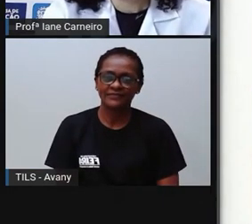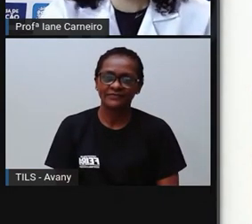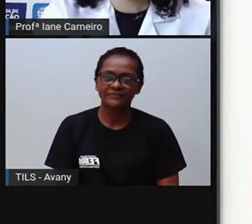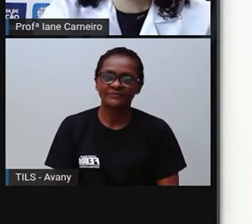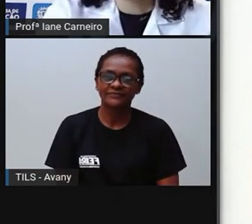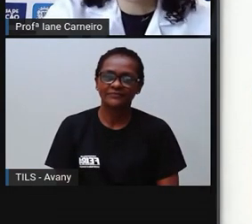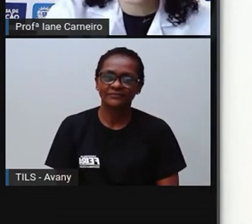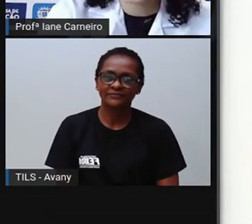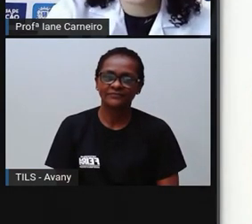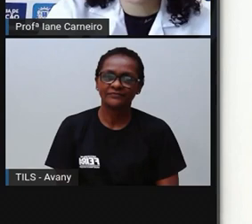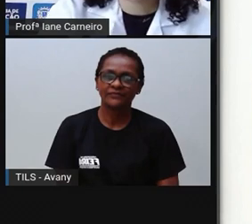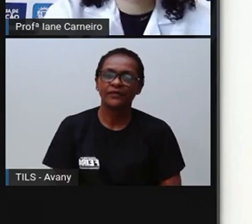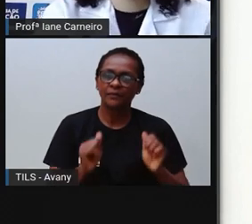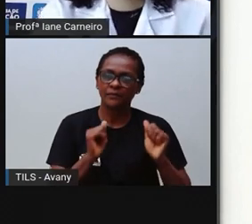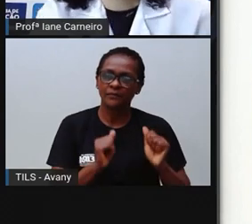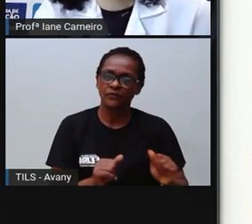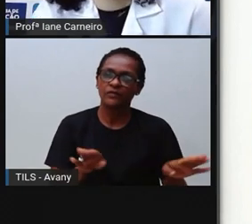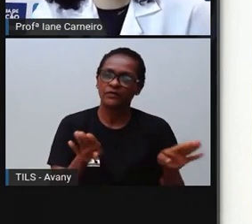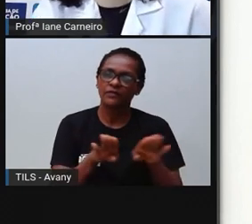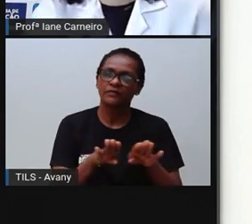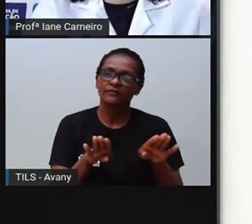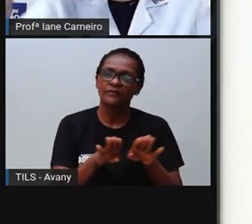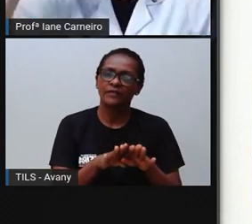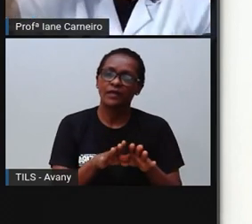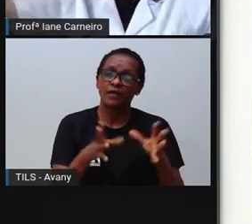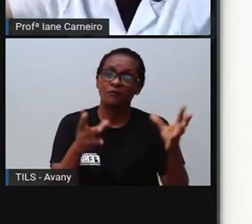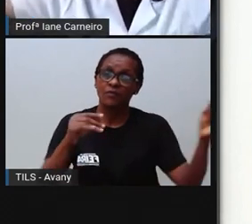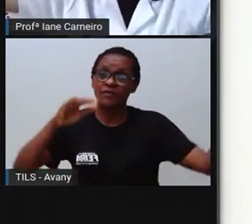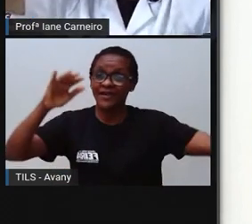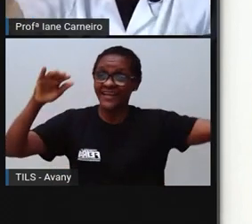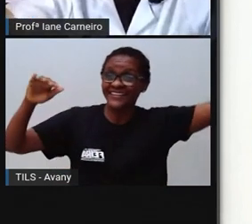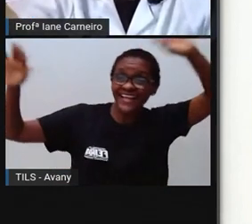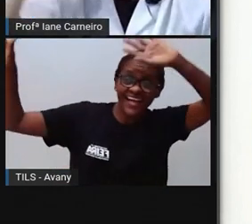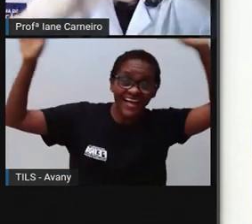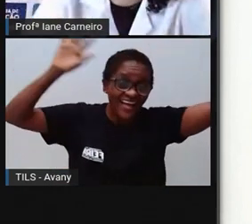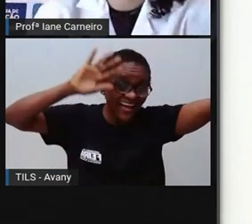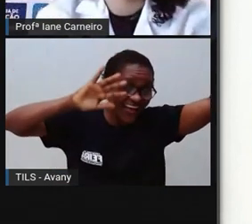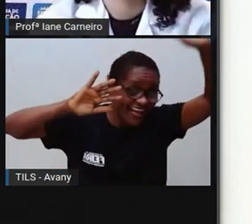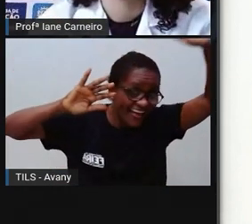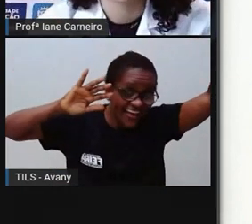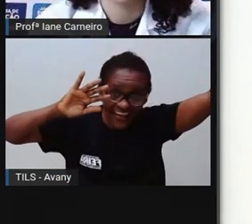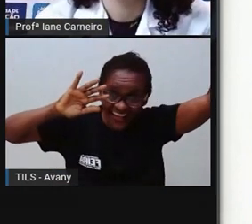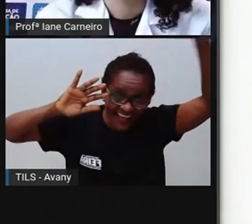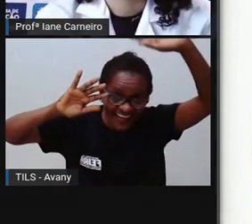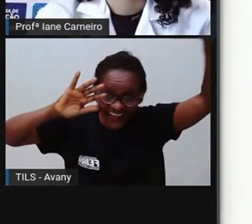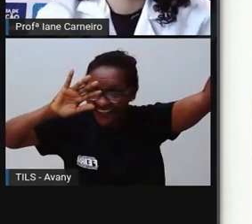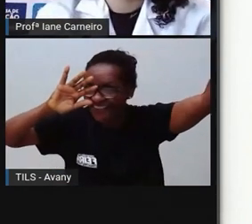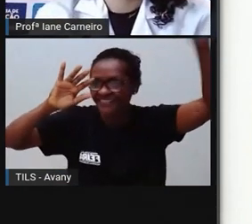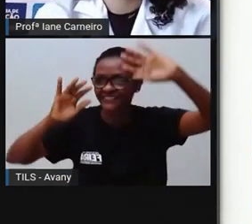Pode dizer adeus com um grande movimento dos braços, das mãos.